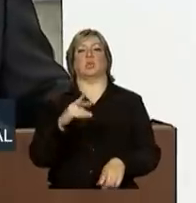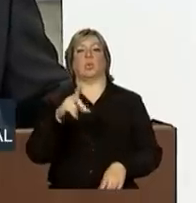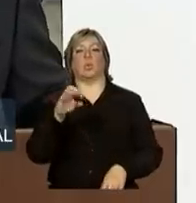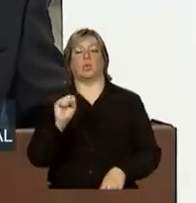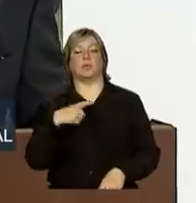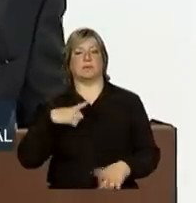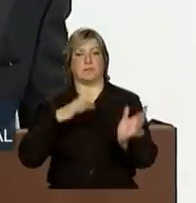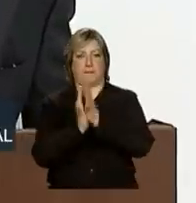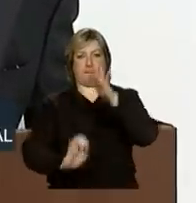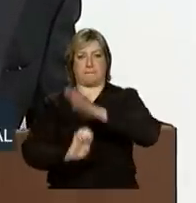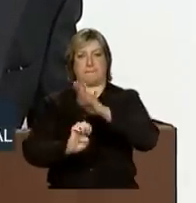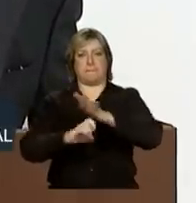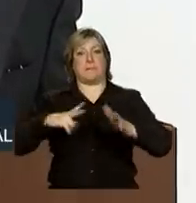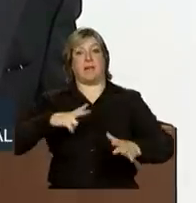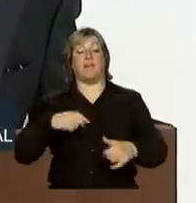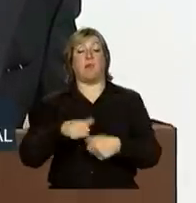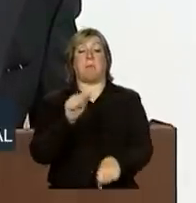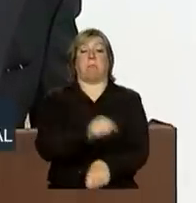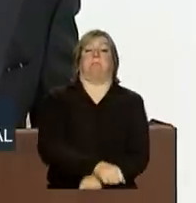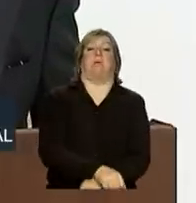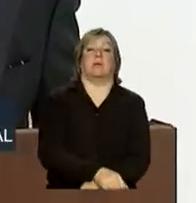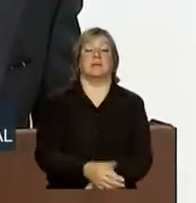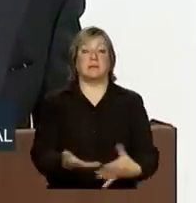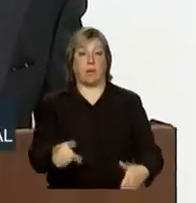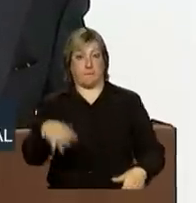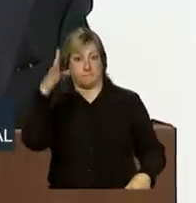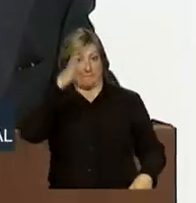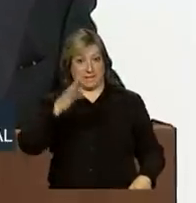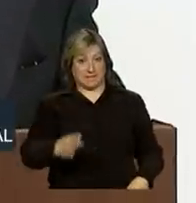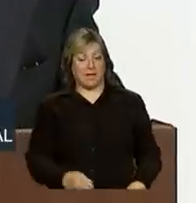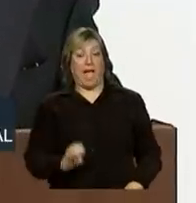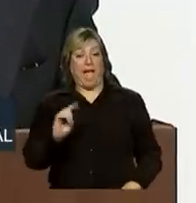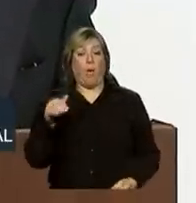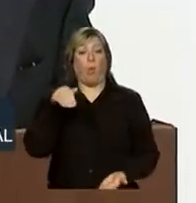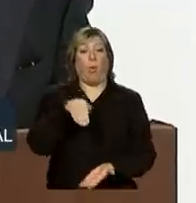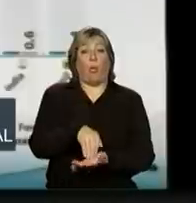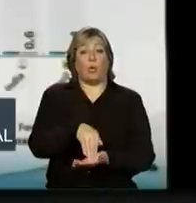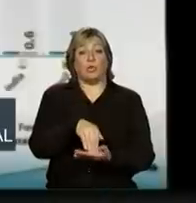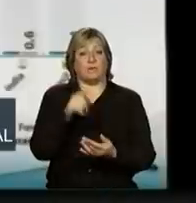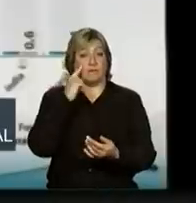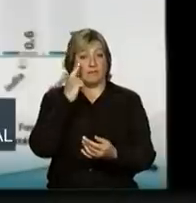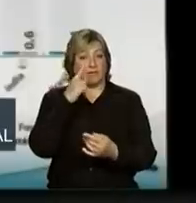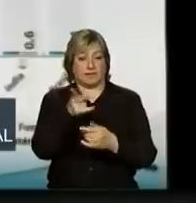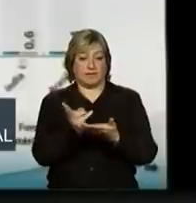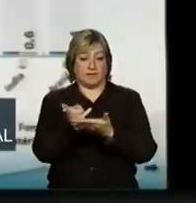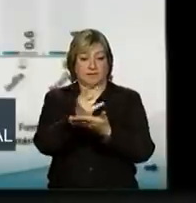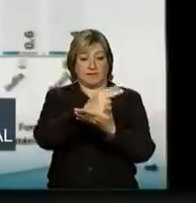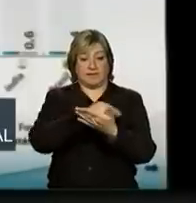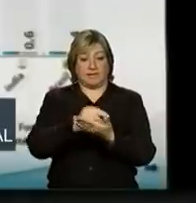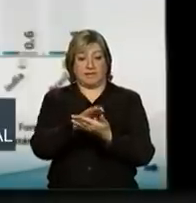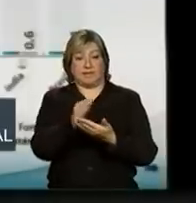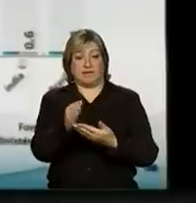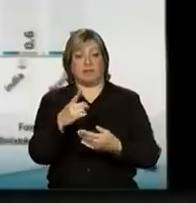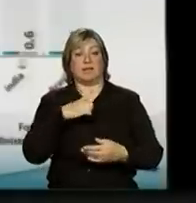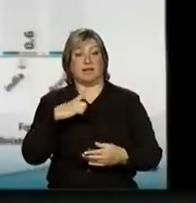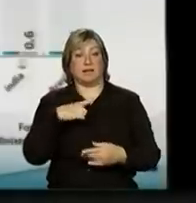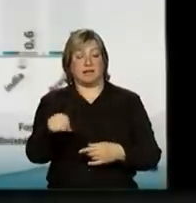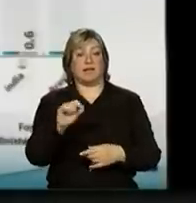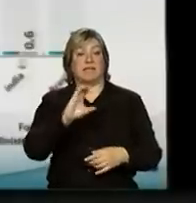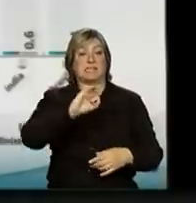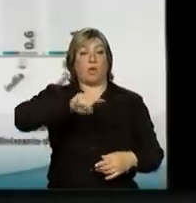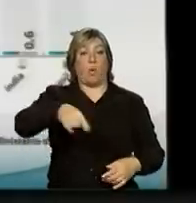privadas. Ficou atrofiado. Veja só, o Brasil é o último à direita com 0,4%